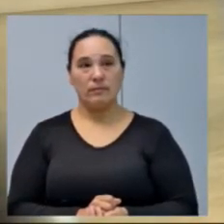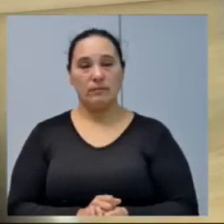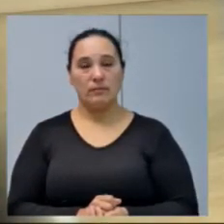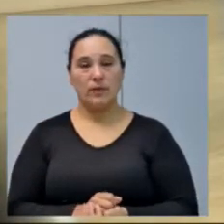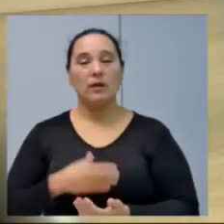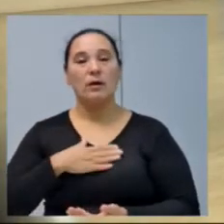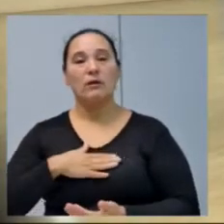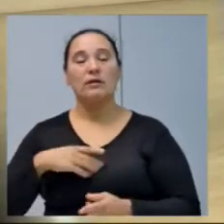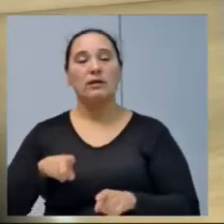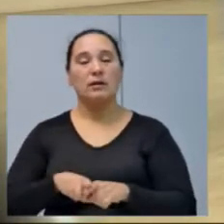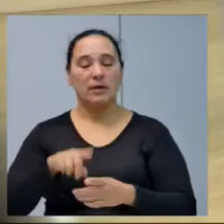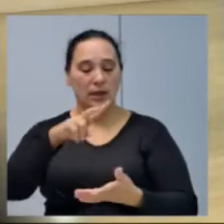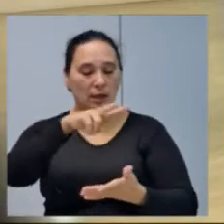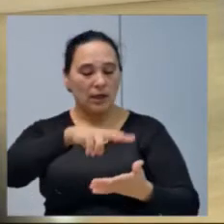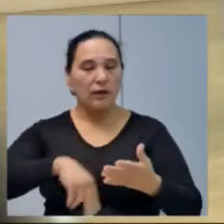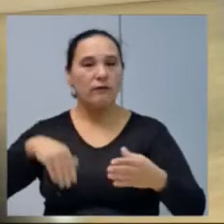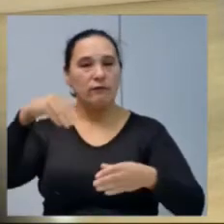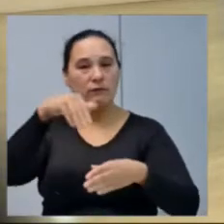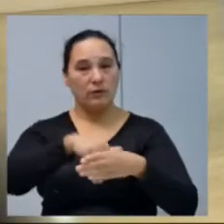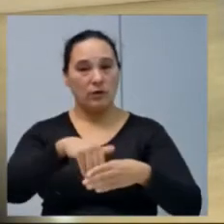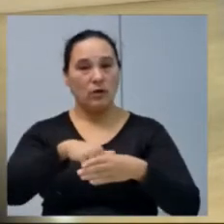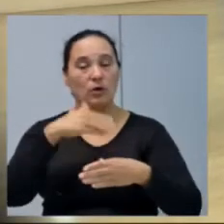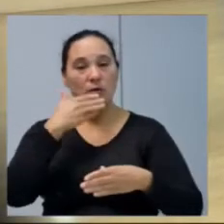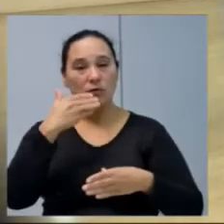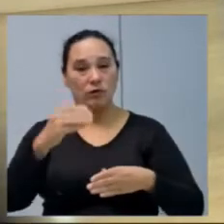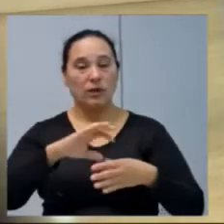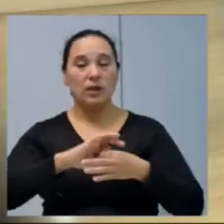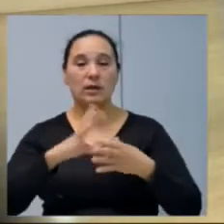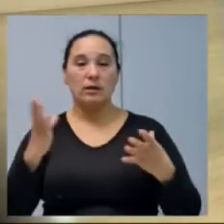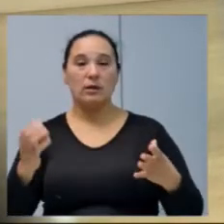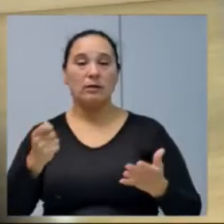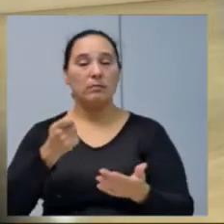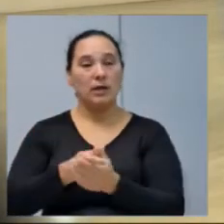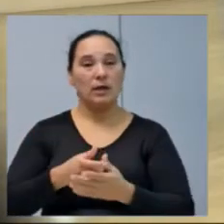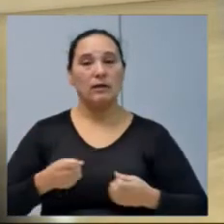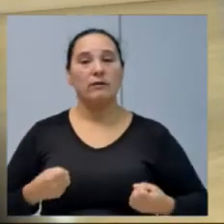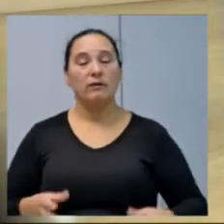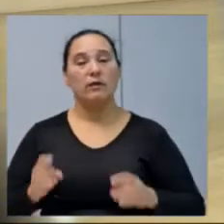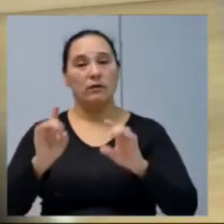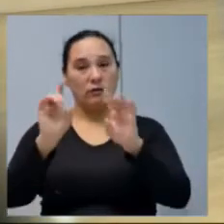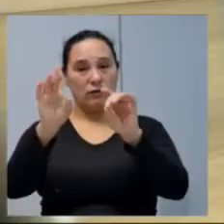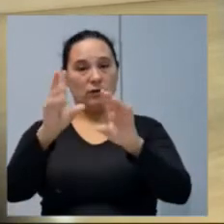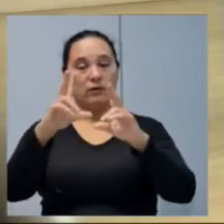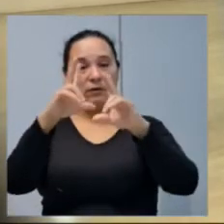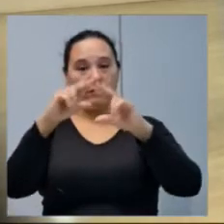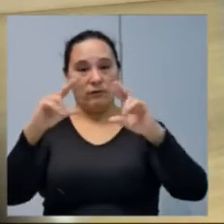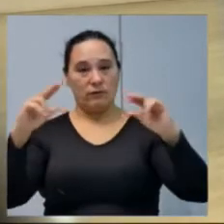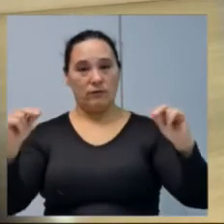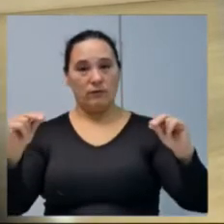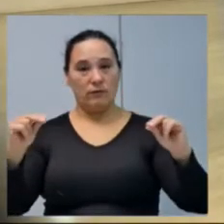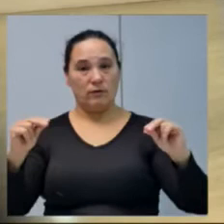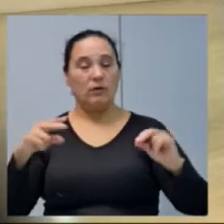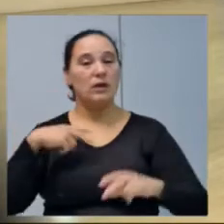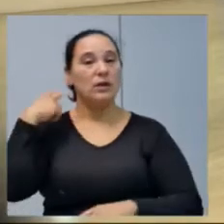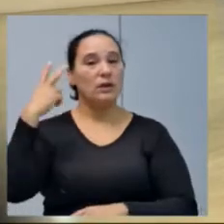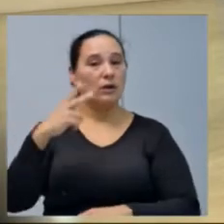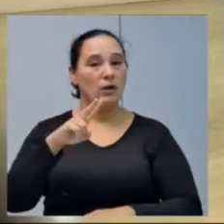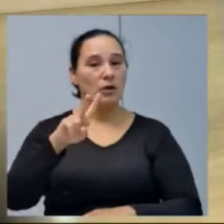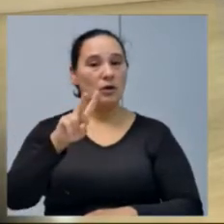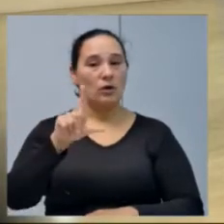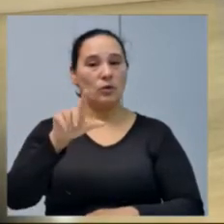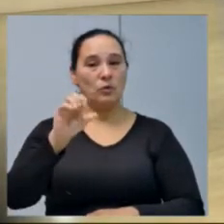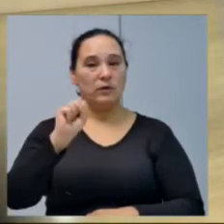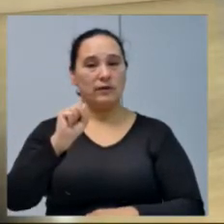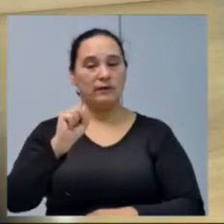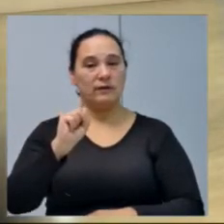Gostaria também de ler e colocar em votação o pedido de autorização do pagamento de despesas de viagem a Florianópolis aos vereadores Luiz Augusto